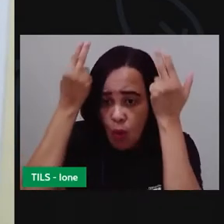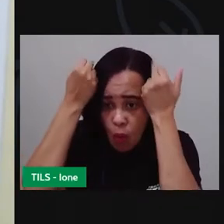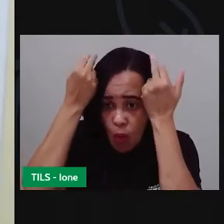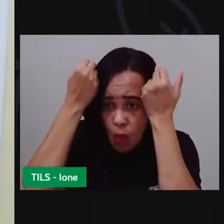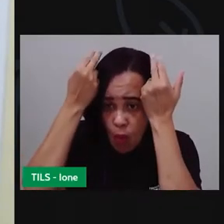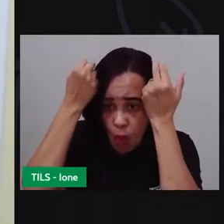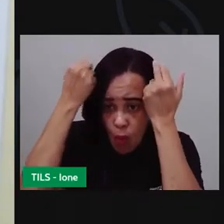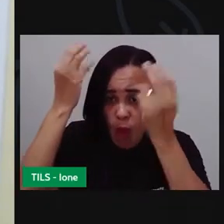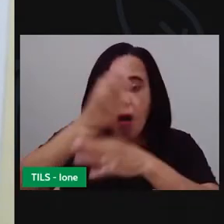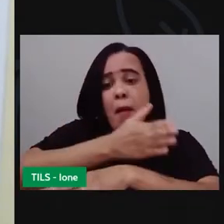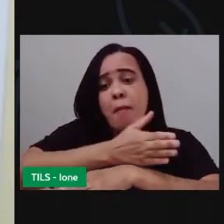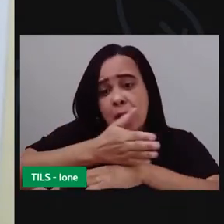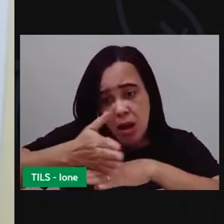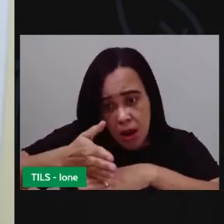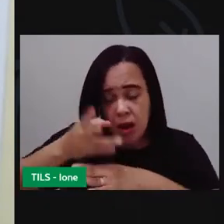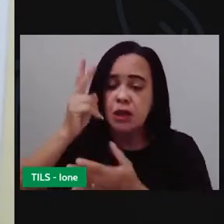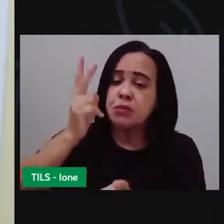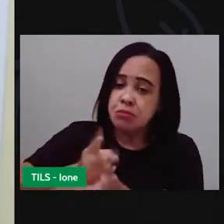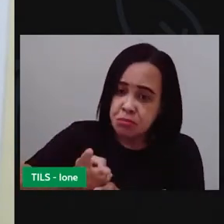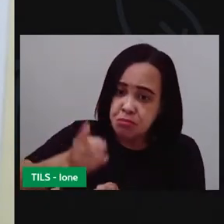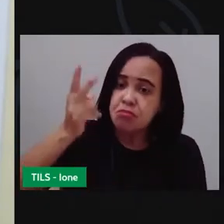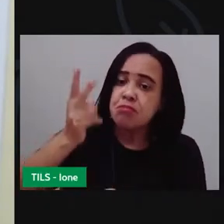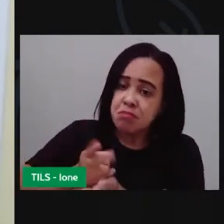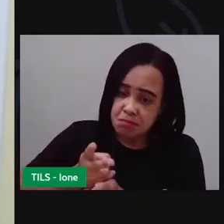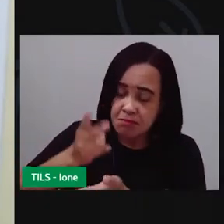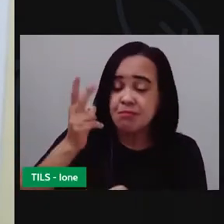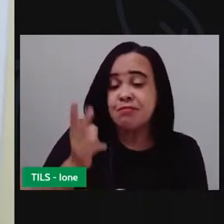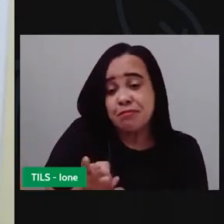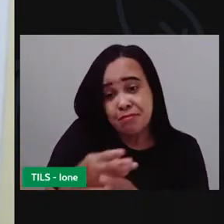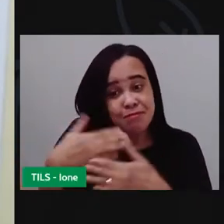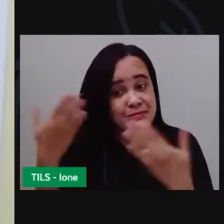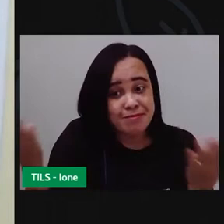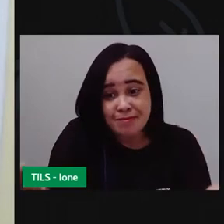branco, continuava bem branquinho.